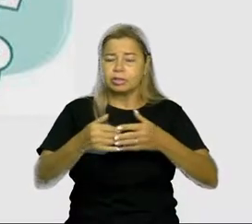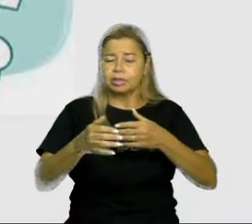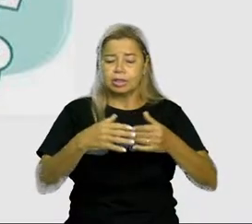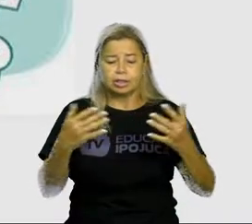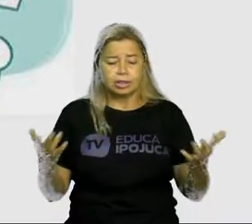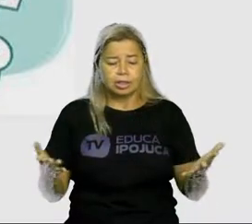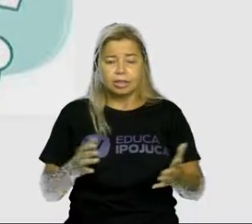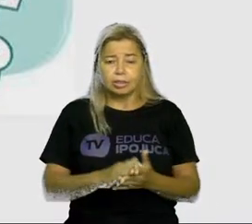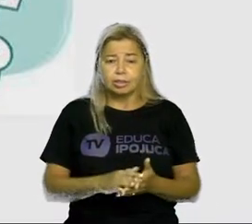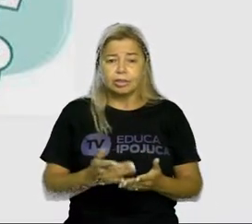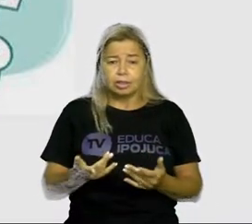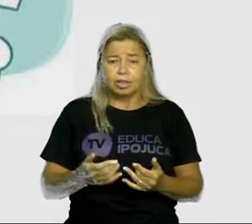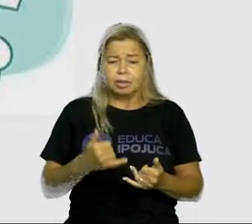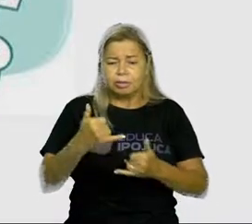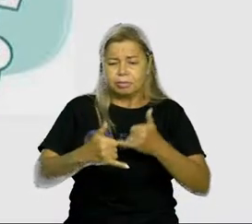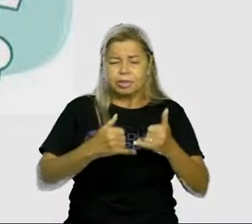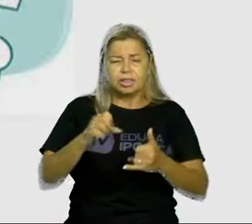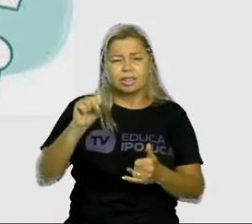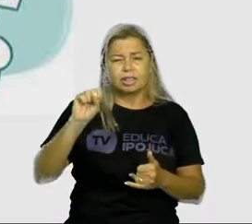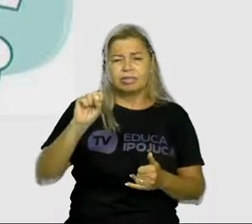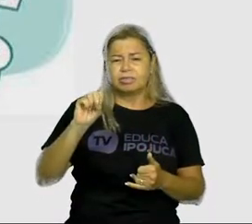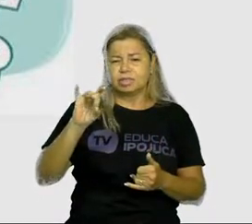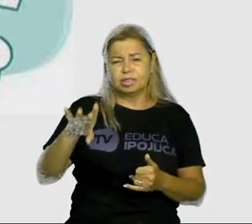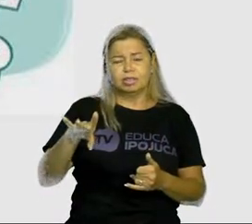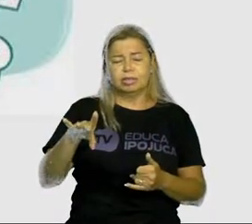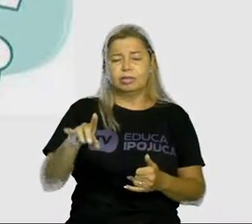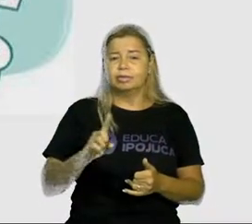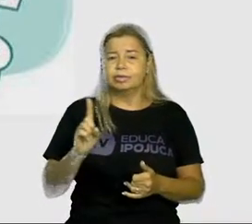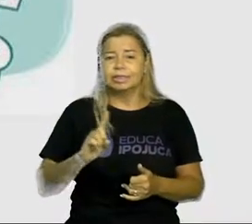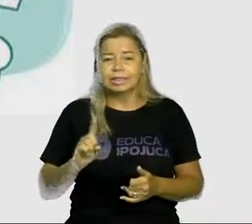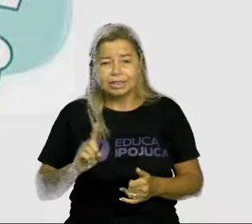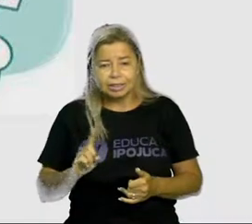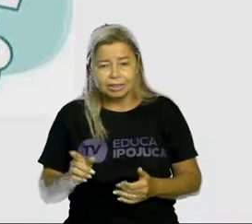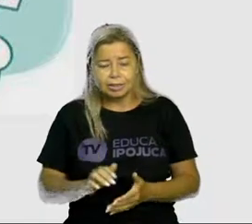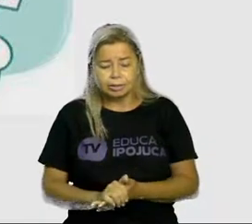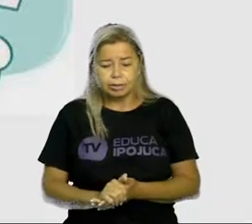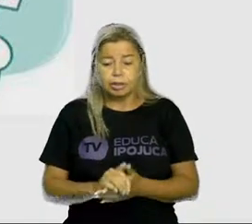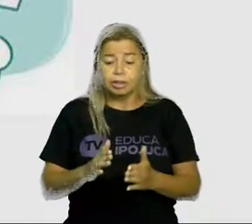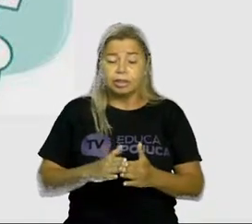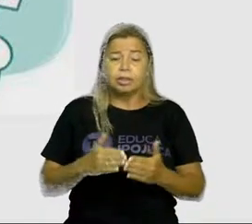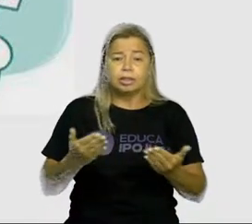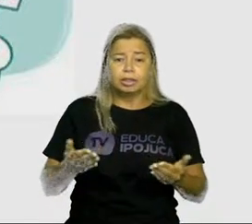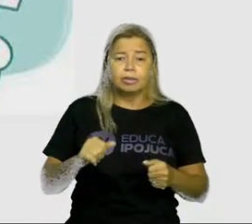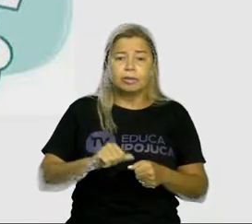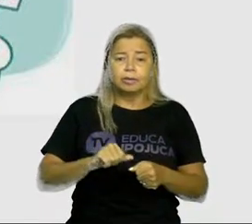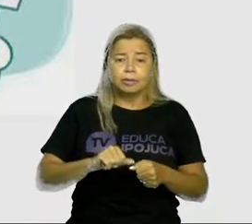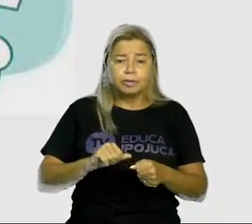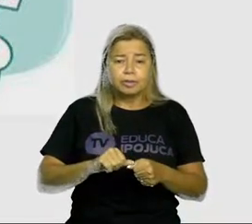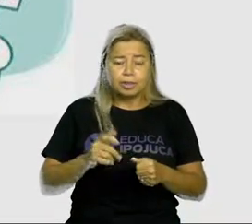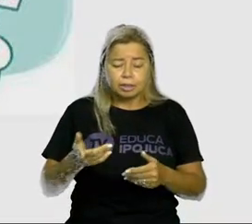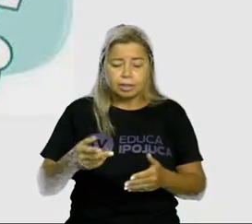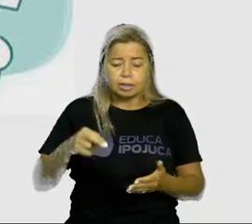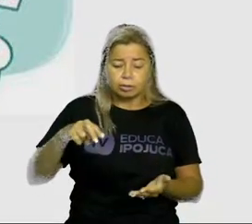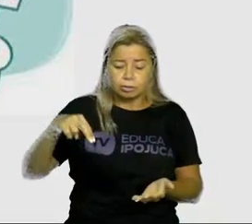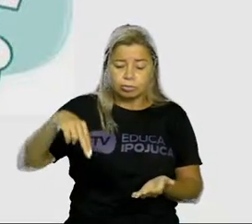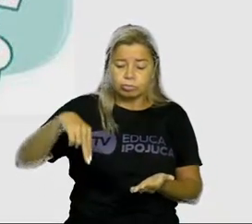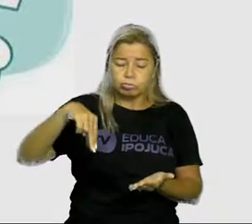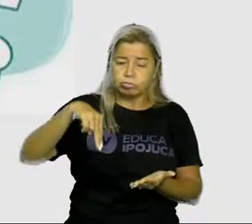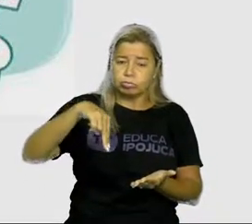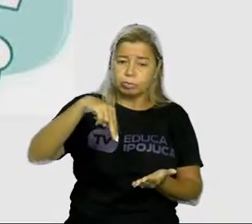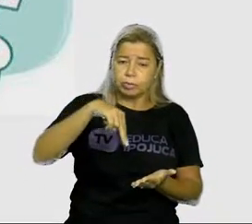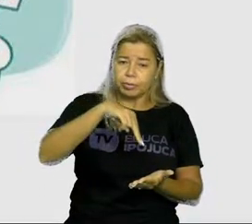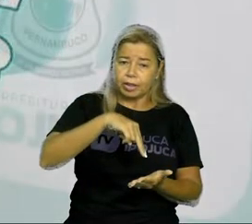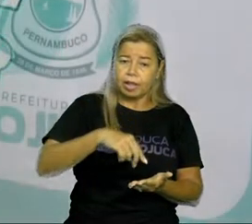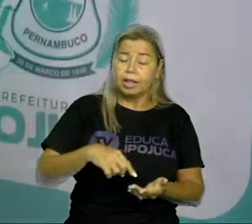de uma pessoa, né? Brincar sozinho é muito chato. E o objetivo é executar o percurso da amarelinha com precisão. Então não pode